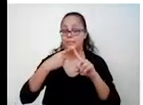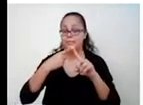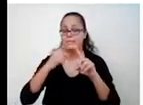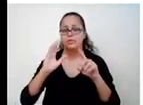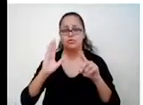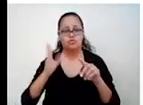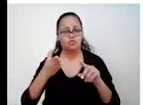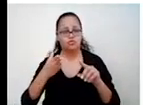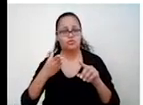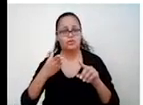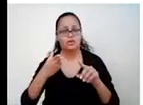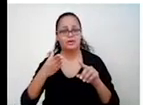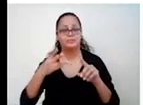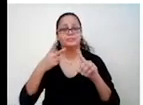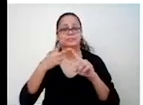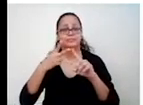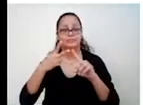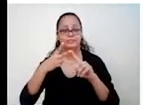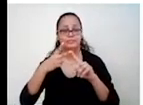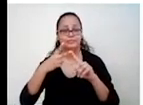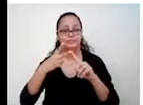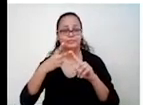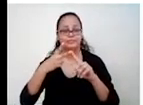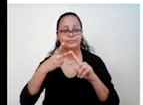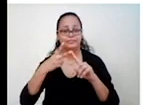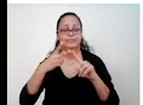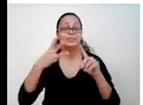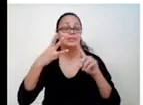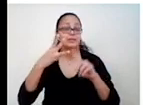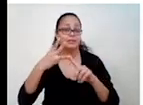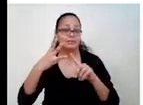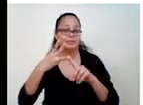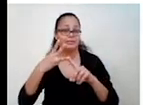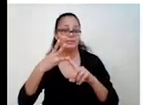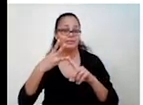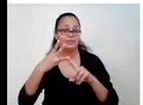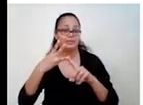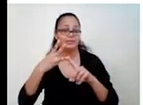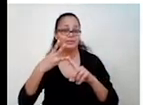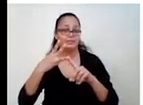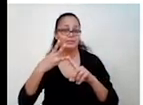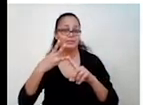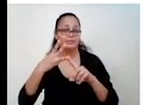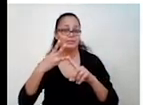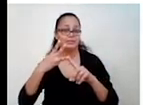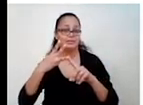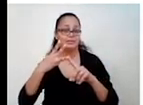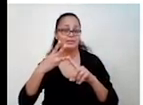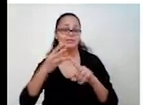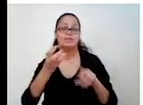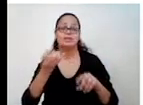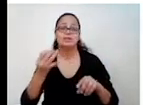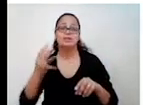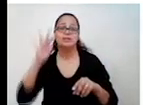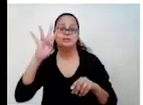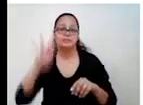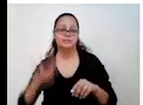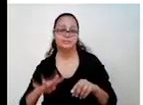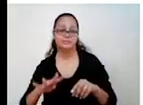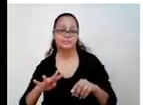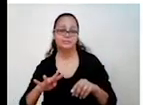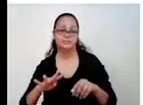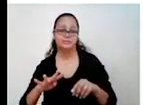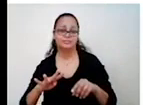Agora nós vamos ver a foca sobre o produto. A faturação, ela só serve para quando é um primônio quadrado